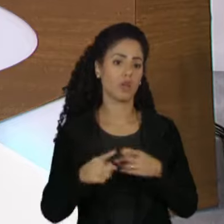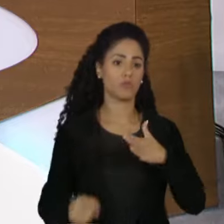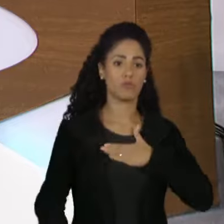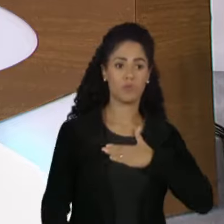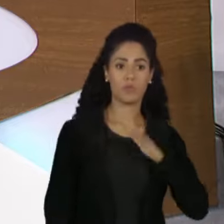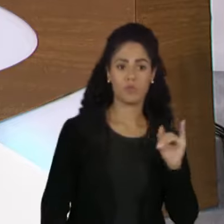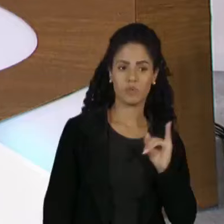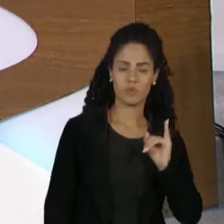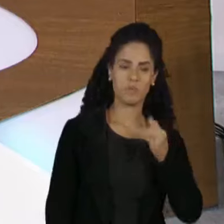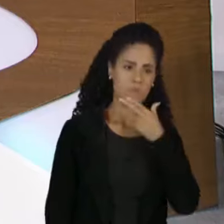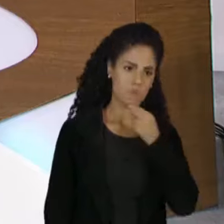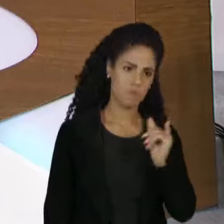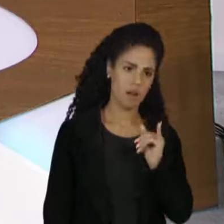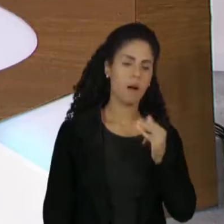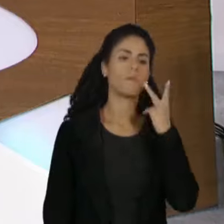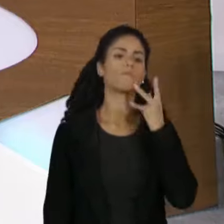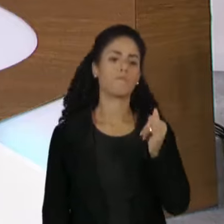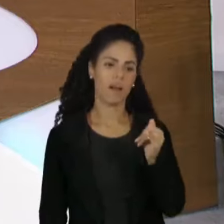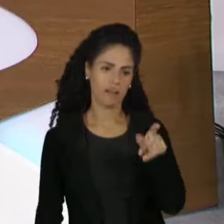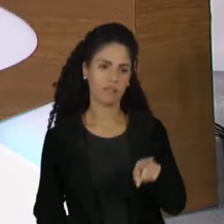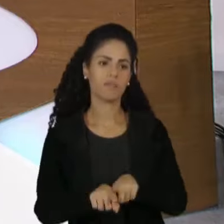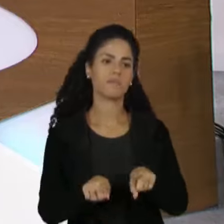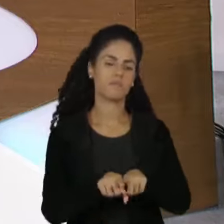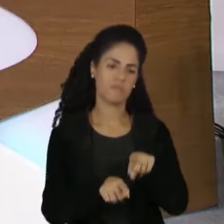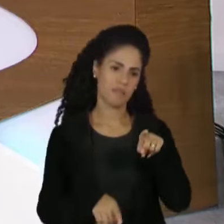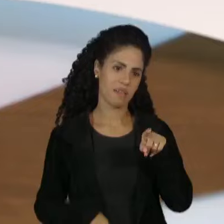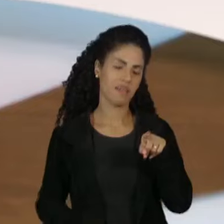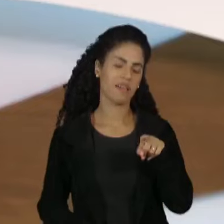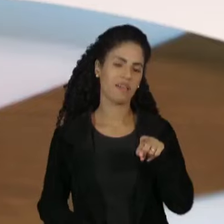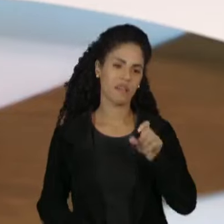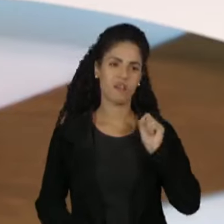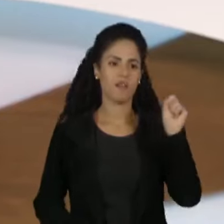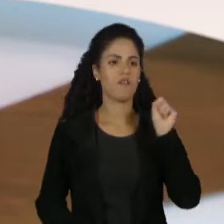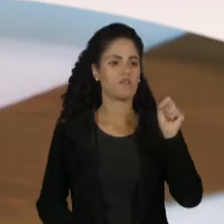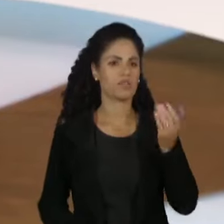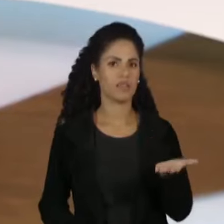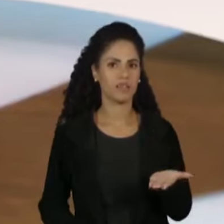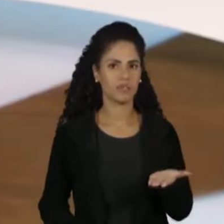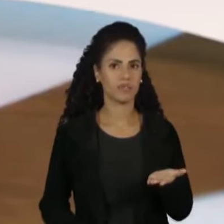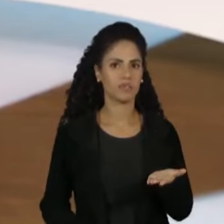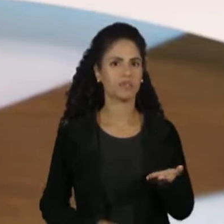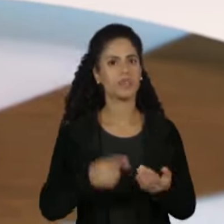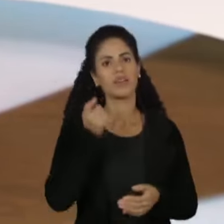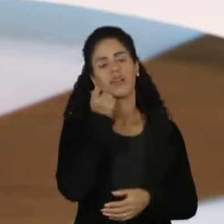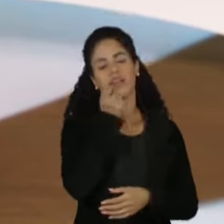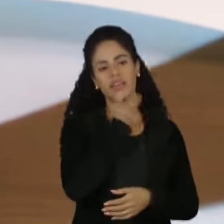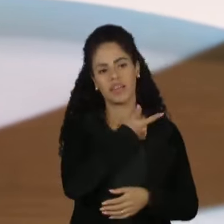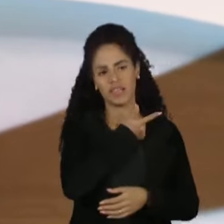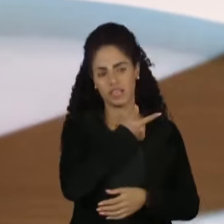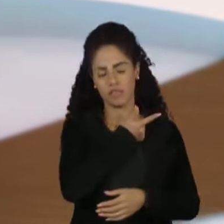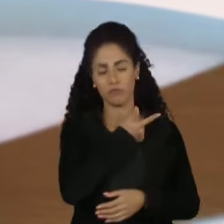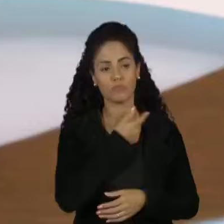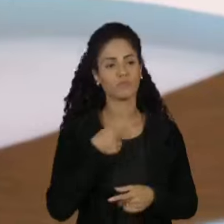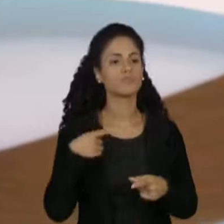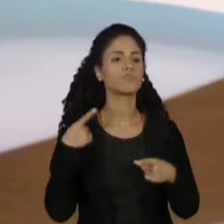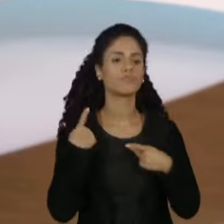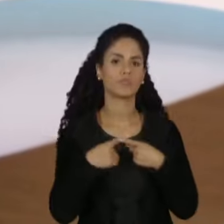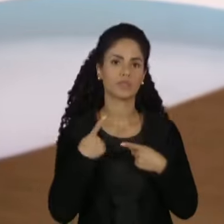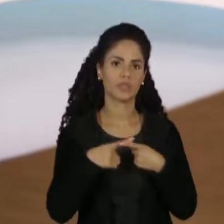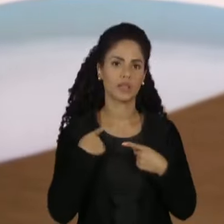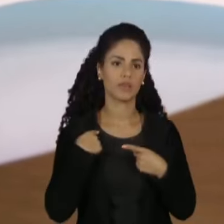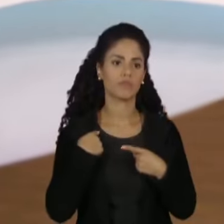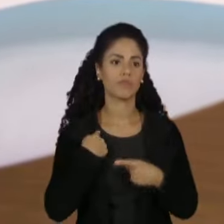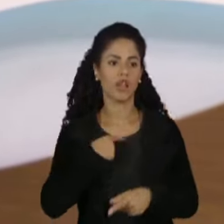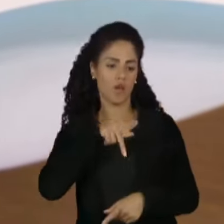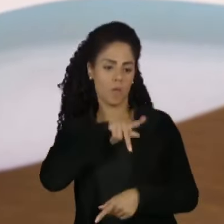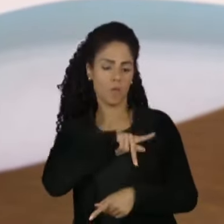vascaínos, meu pai era vascaíno e uma vez, é negócio muito engraçado, quando o